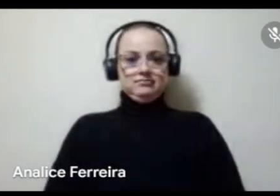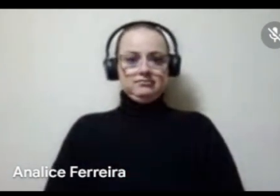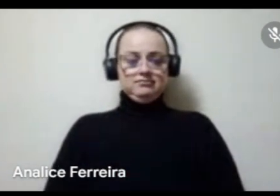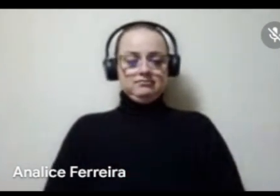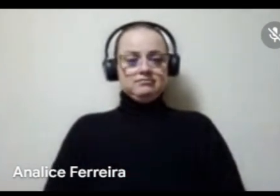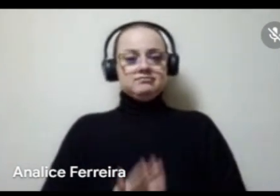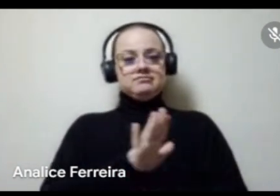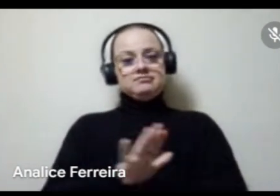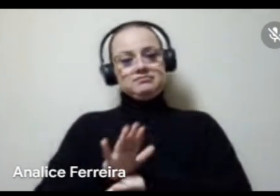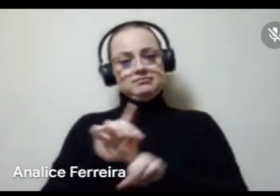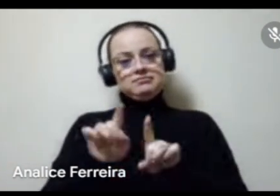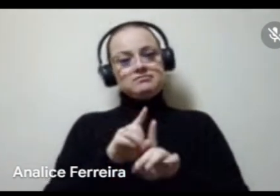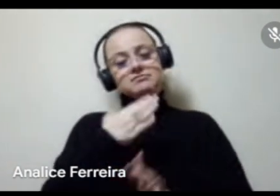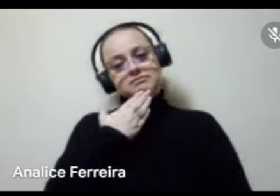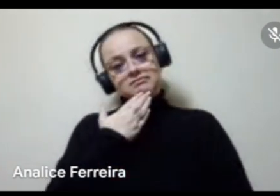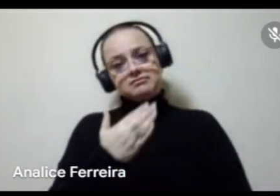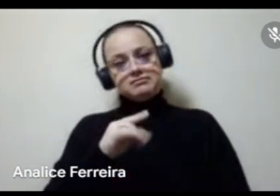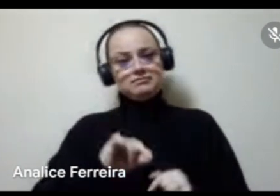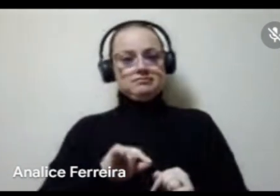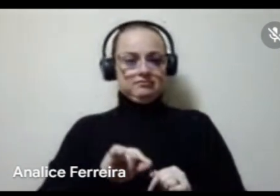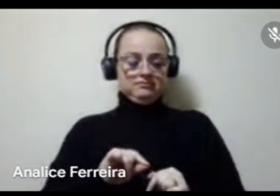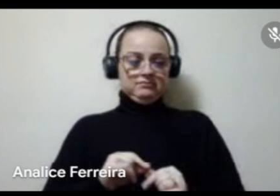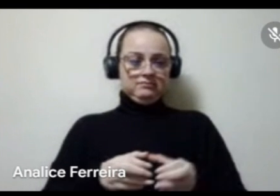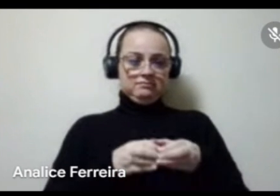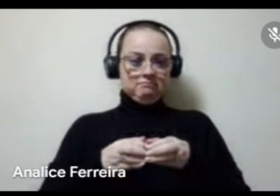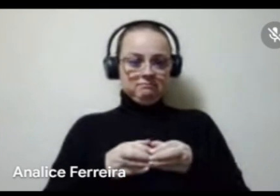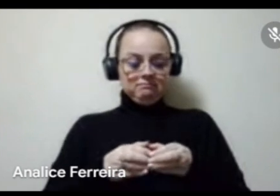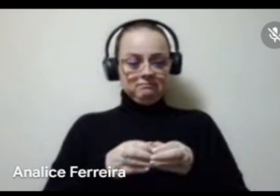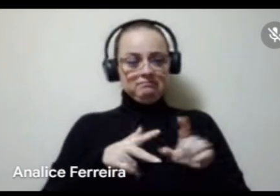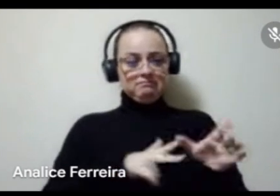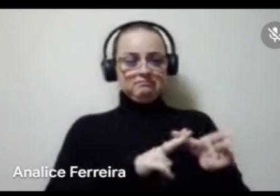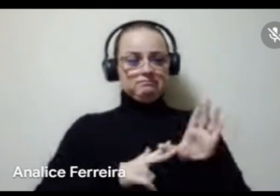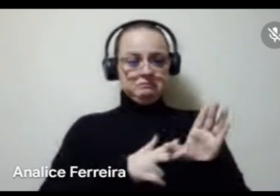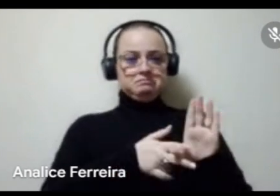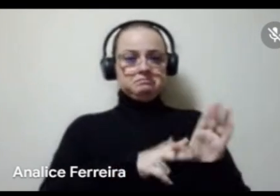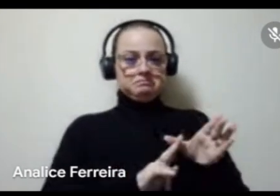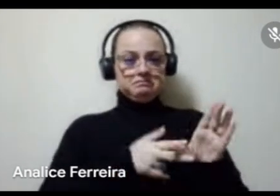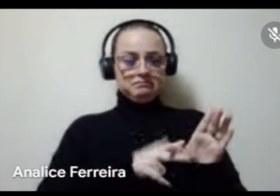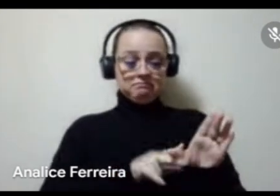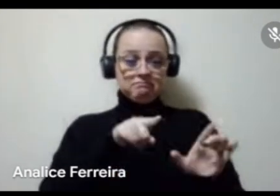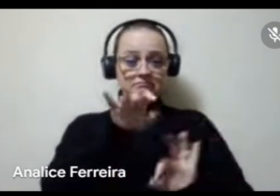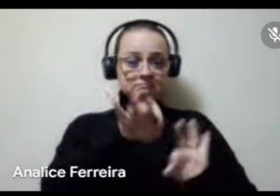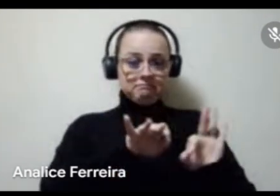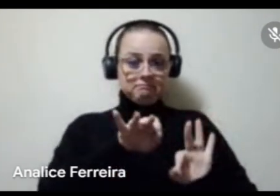corroborar com o pedido que foi feito pelo companheiro lá da cooperativa, né, para que esse plano